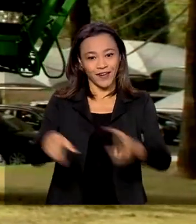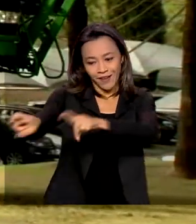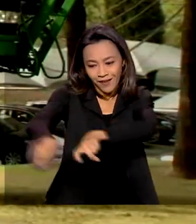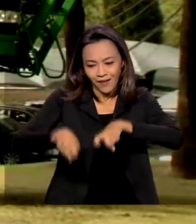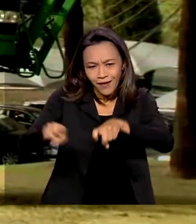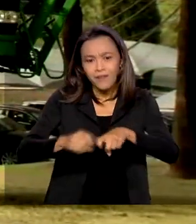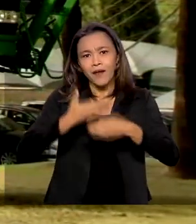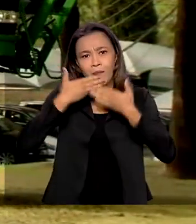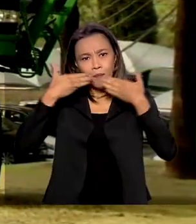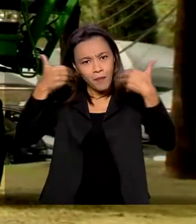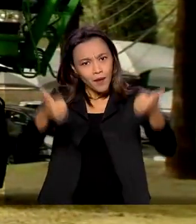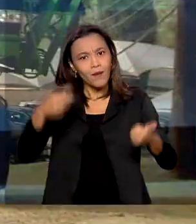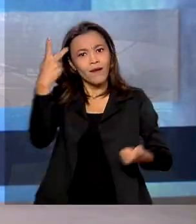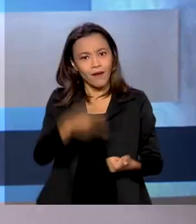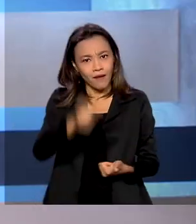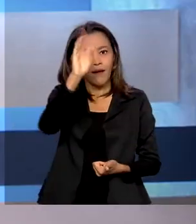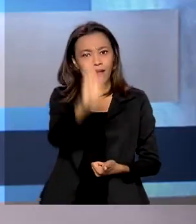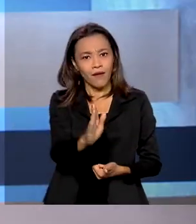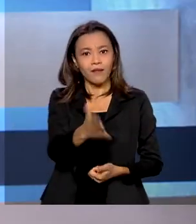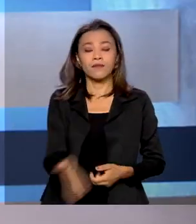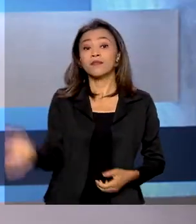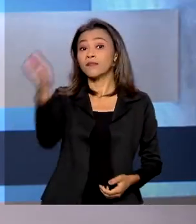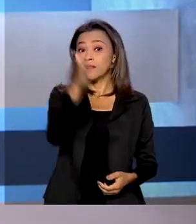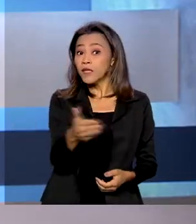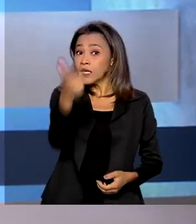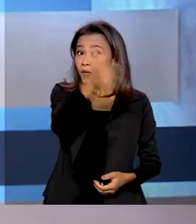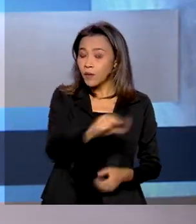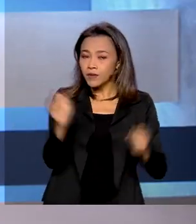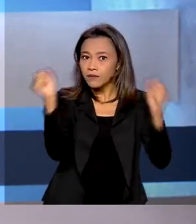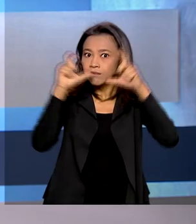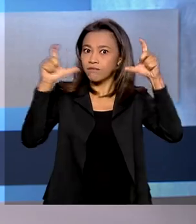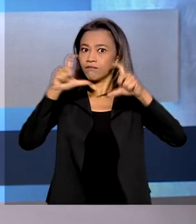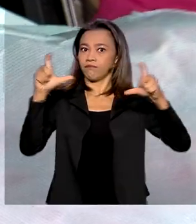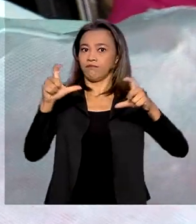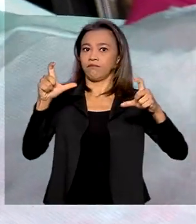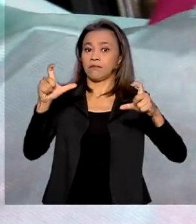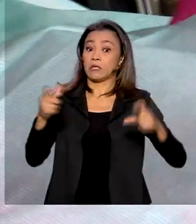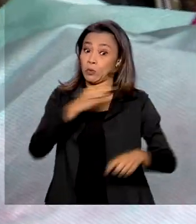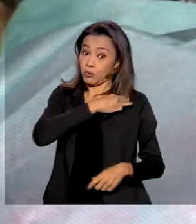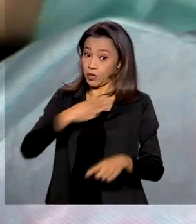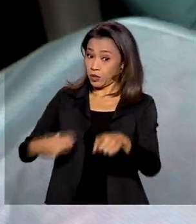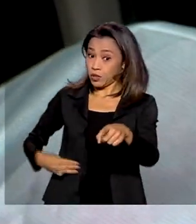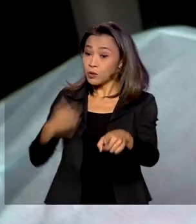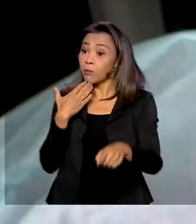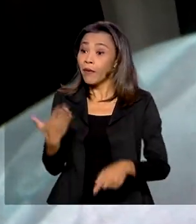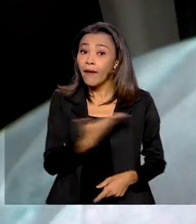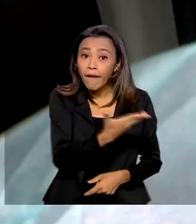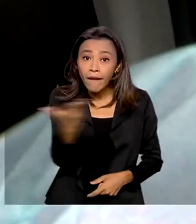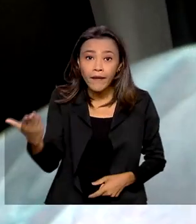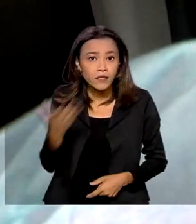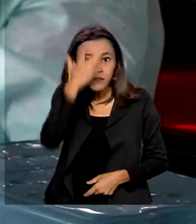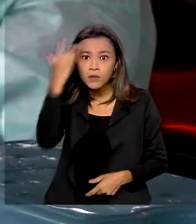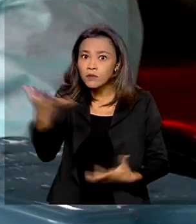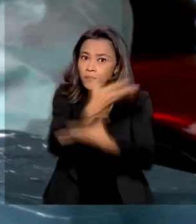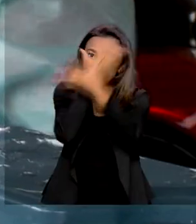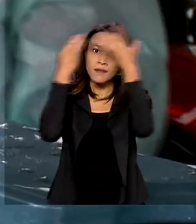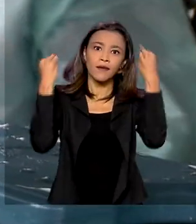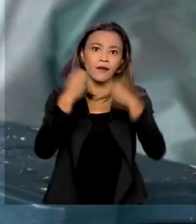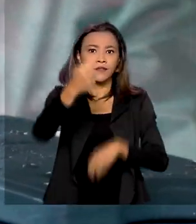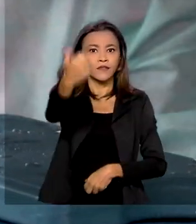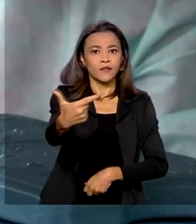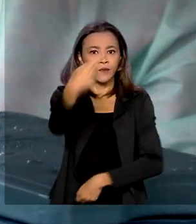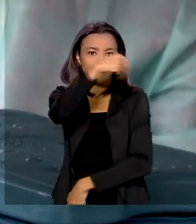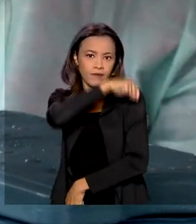ainda mais o setor no Brasil. E um alerta na saúde. Ministro faz apelo para que a população não esqueça de tomar a